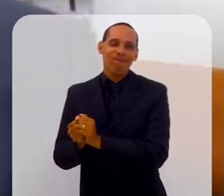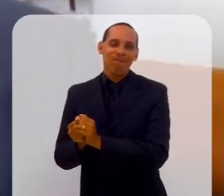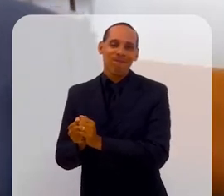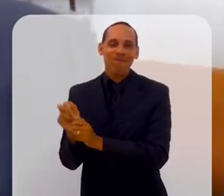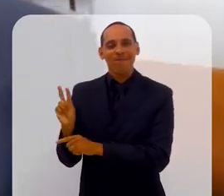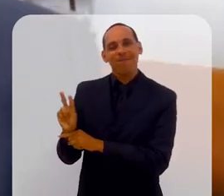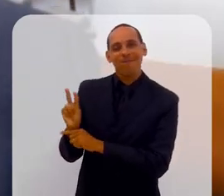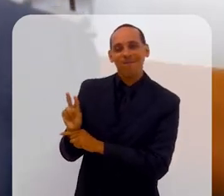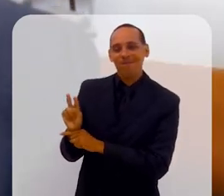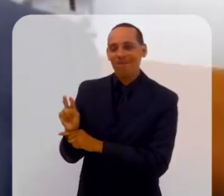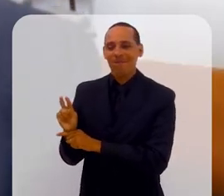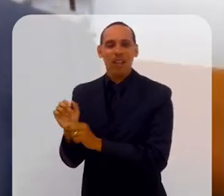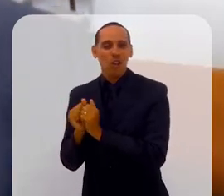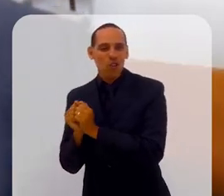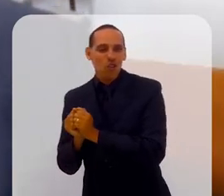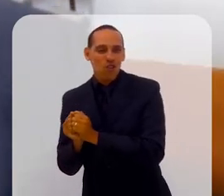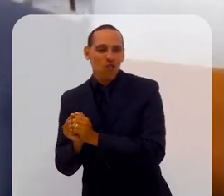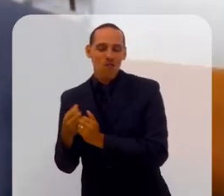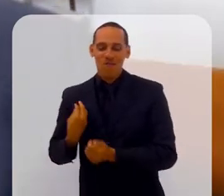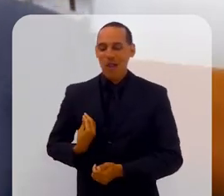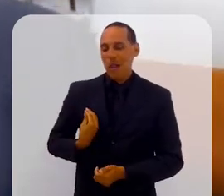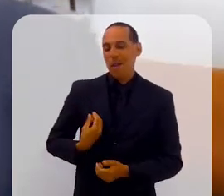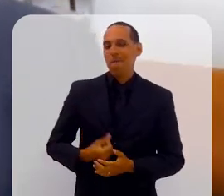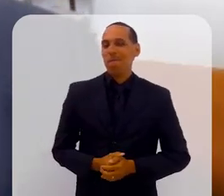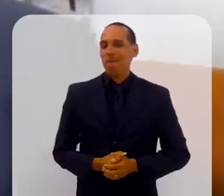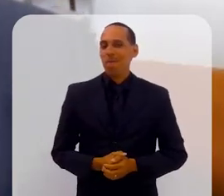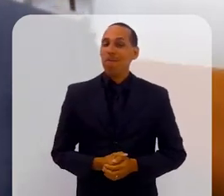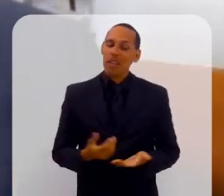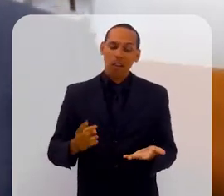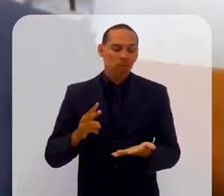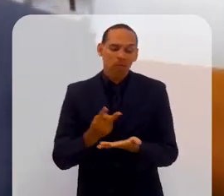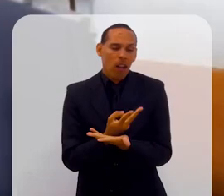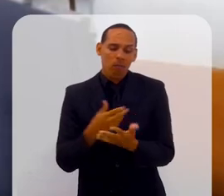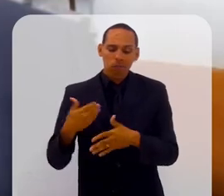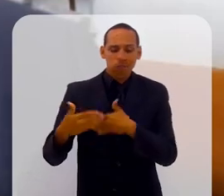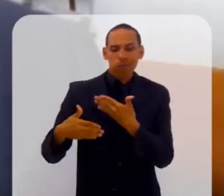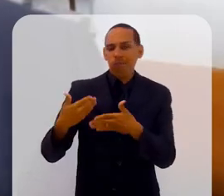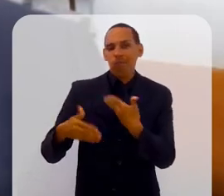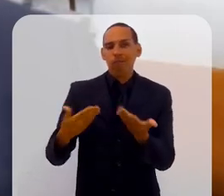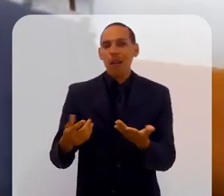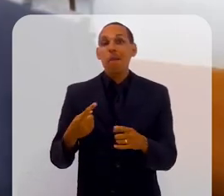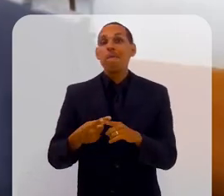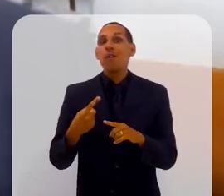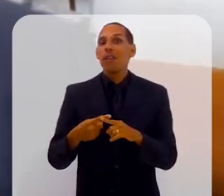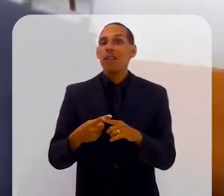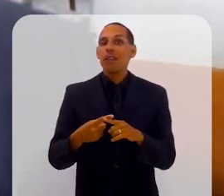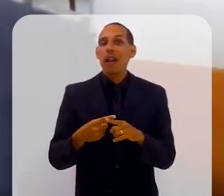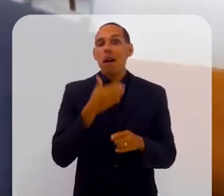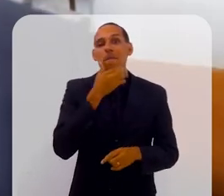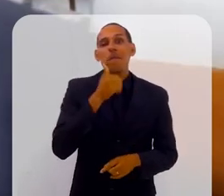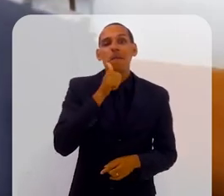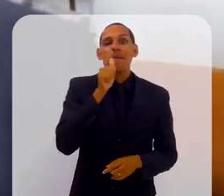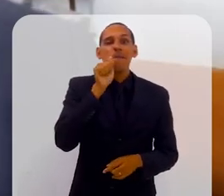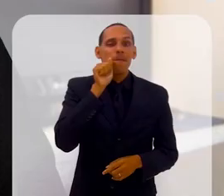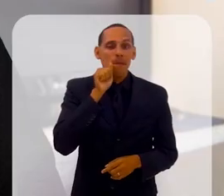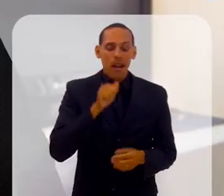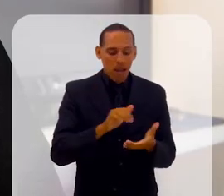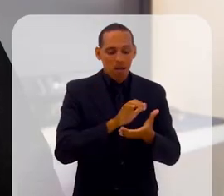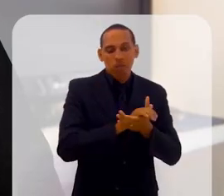eu lá também para morar com ela. Então, foi uma coisa que ocorreu em decorrência da separação dos meus pais.